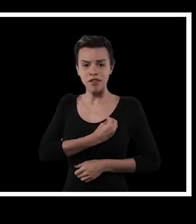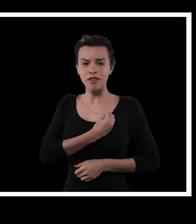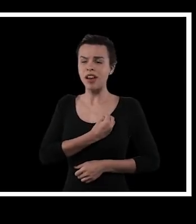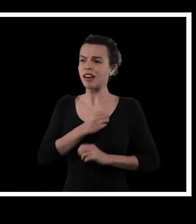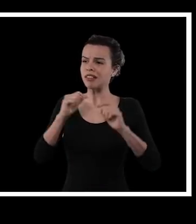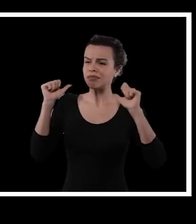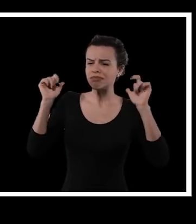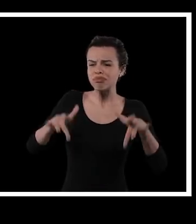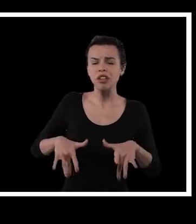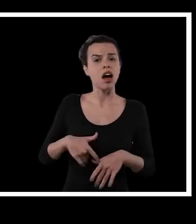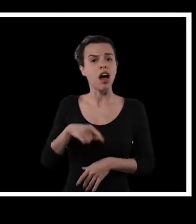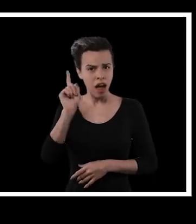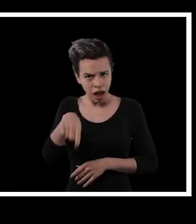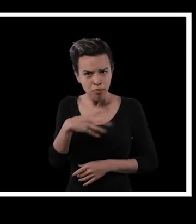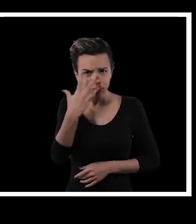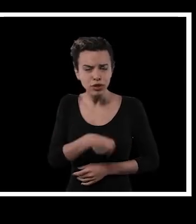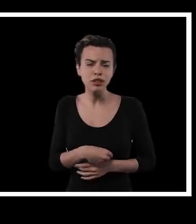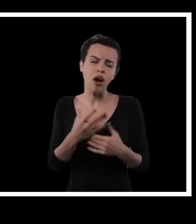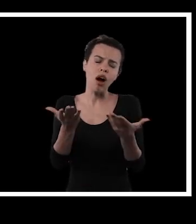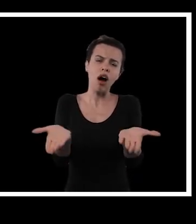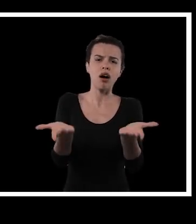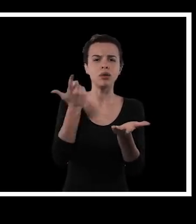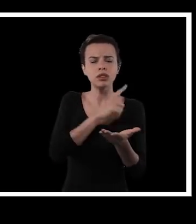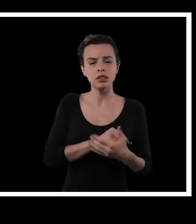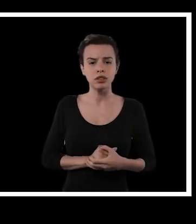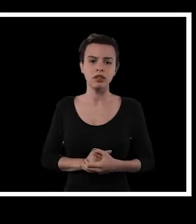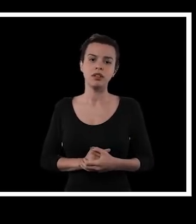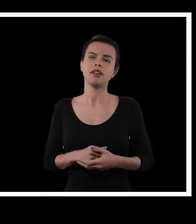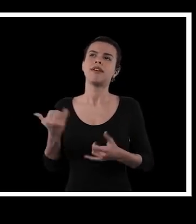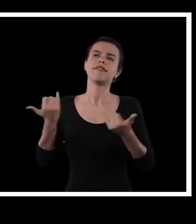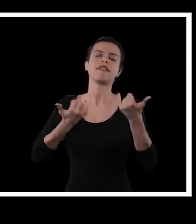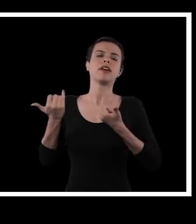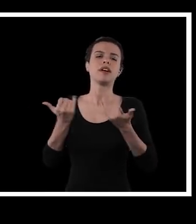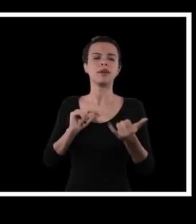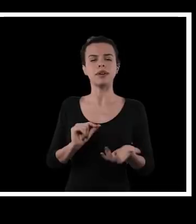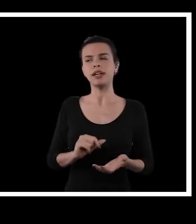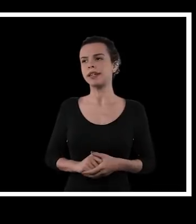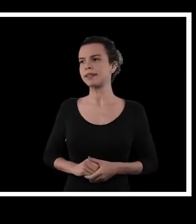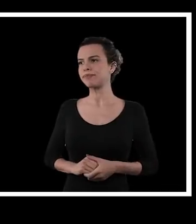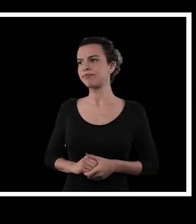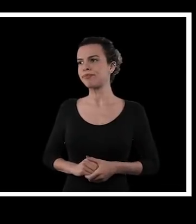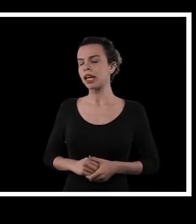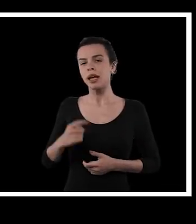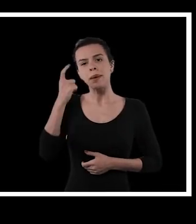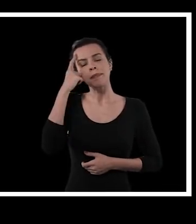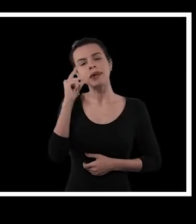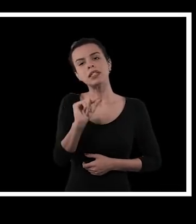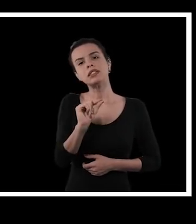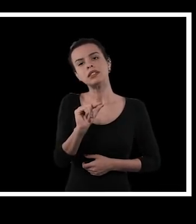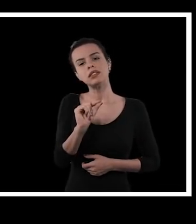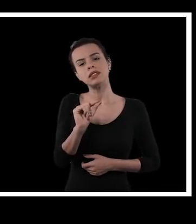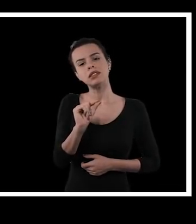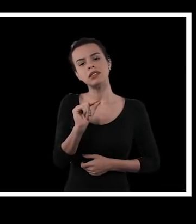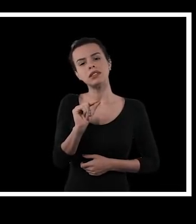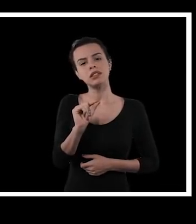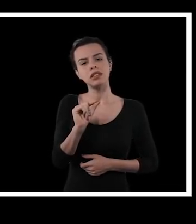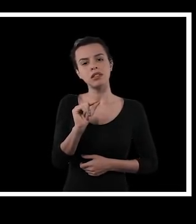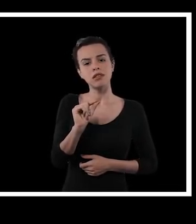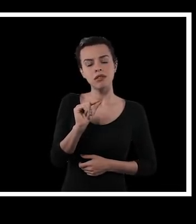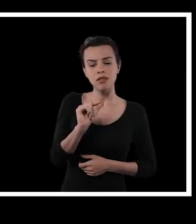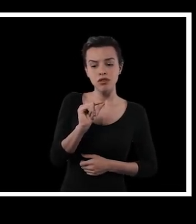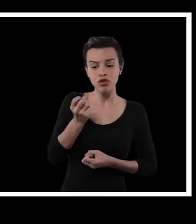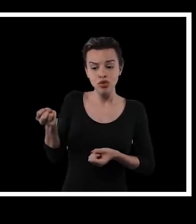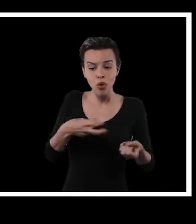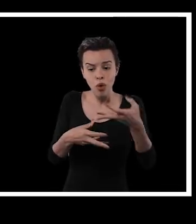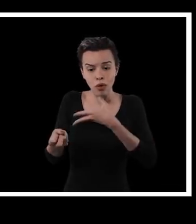viver num lugar conflagrado, isso não é bonito. Então a gente, a Winnie muito bem fala, quando a gente fala dessa ideia de trazer para o